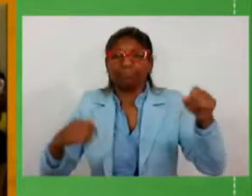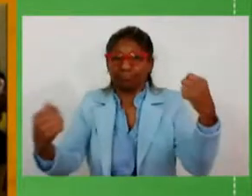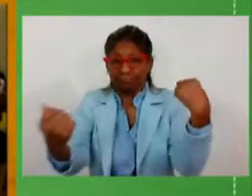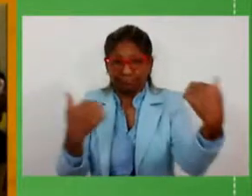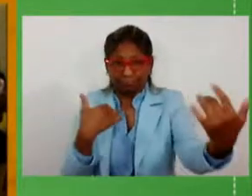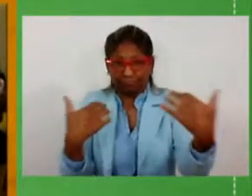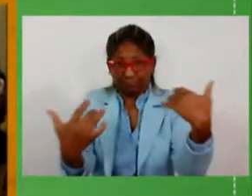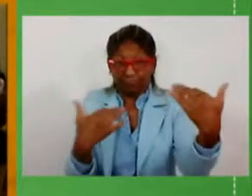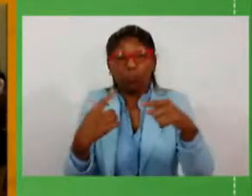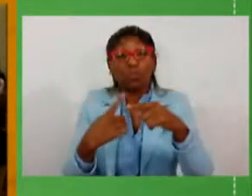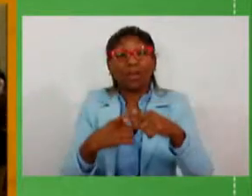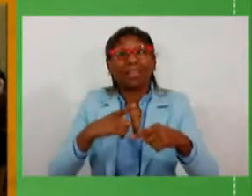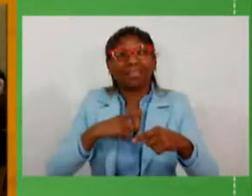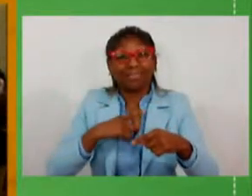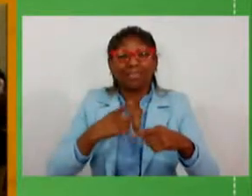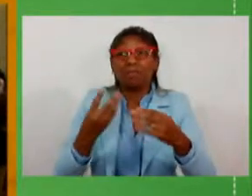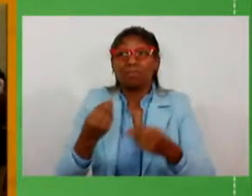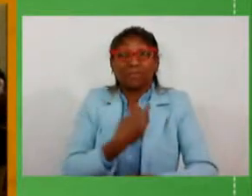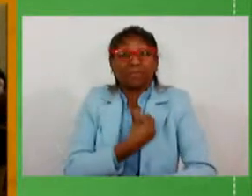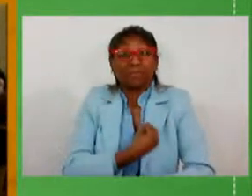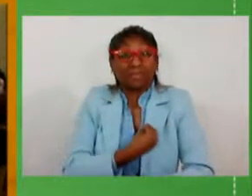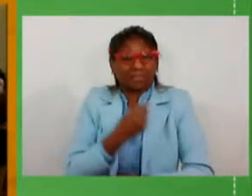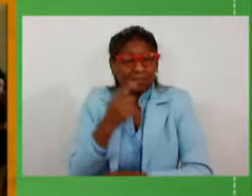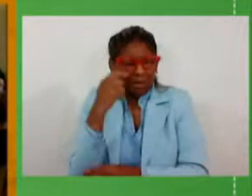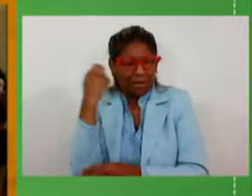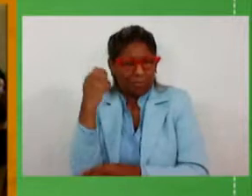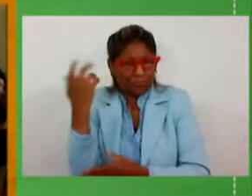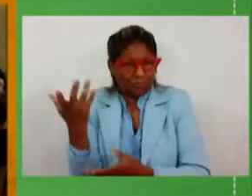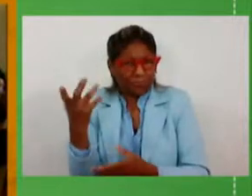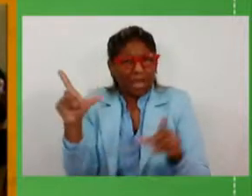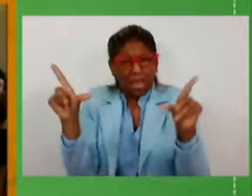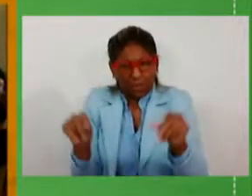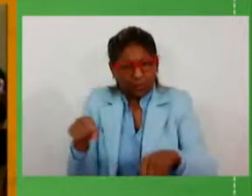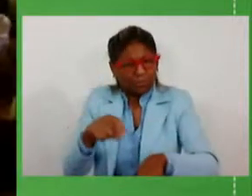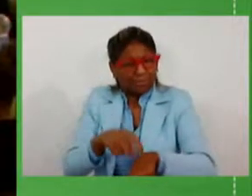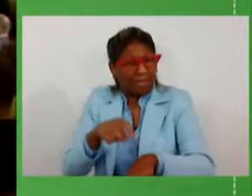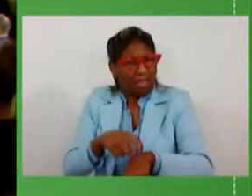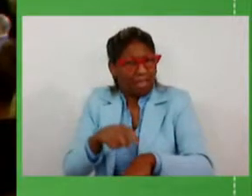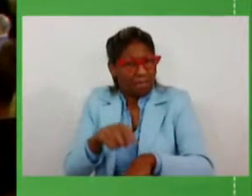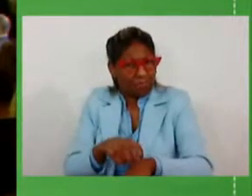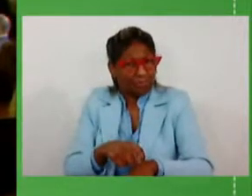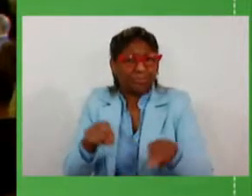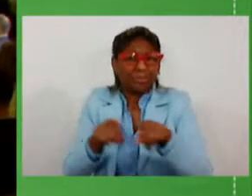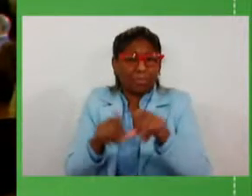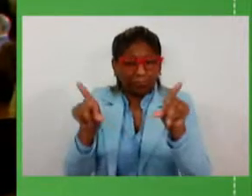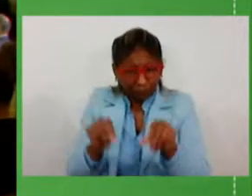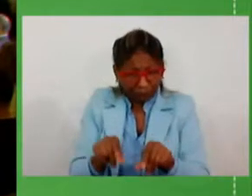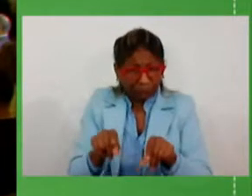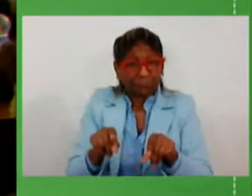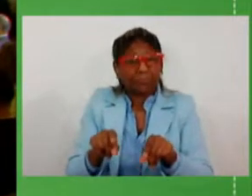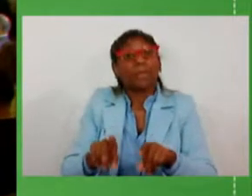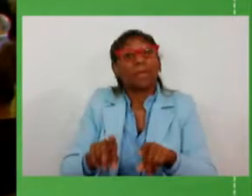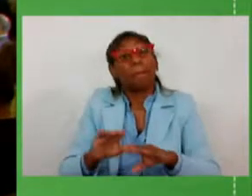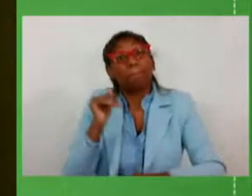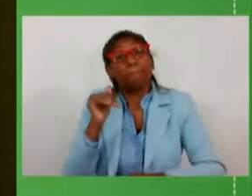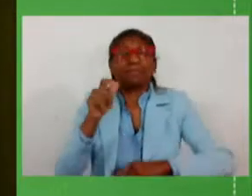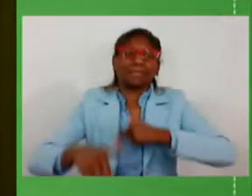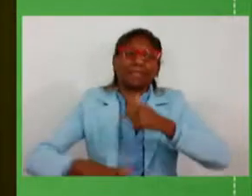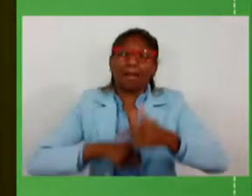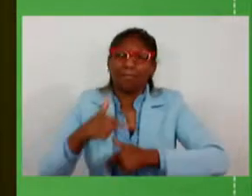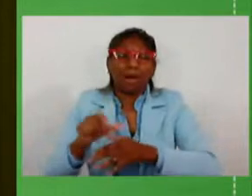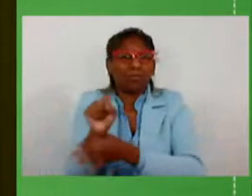mais movimentadas, melhora a mobilidade, reduz tempos de deslocamento e oferece mais serviços também de segurança,